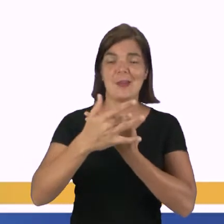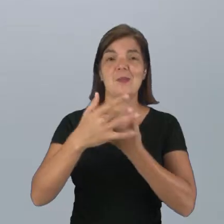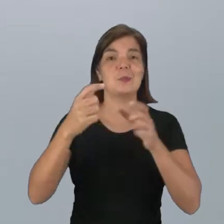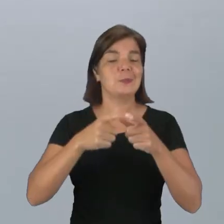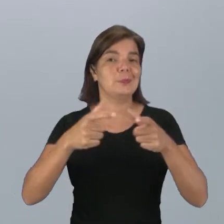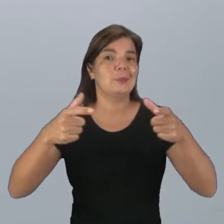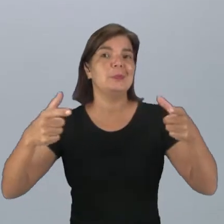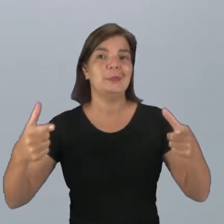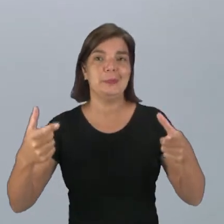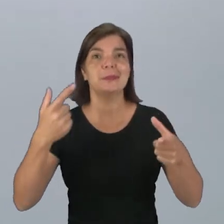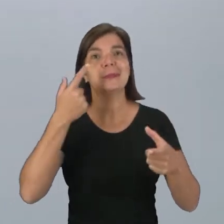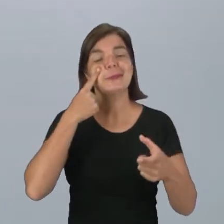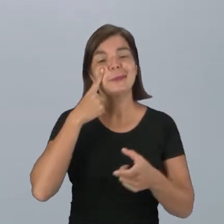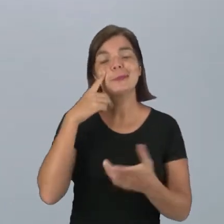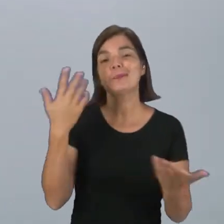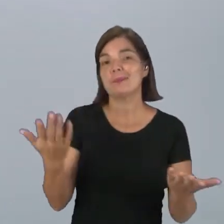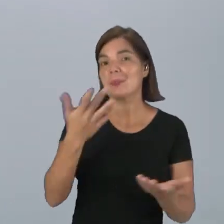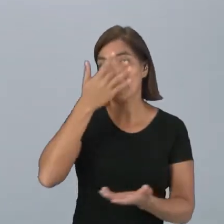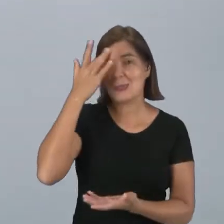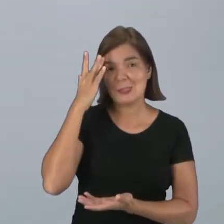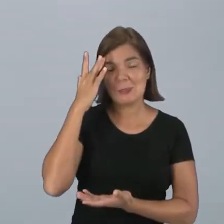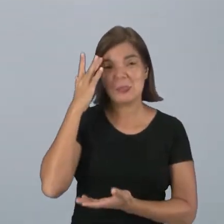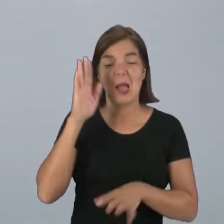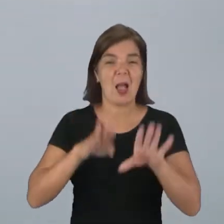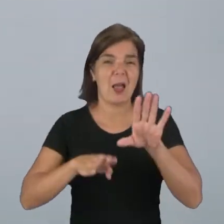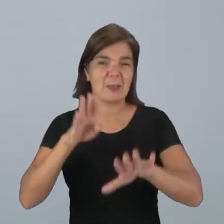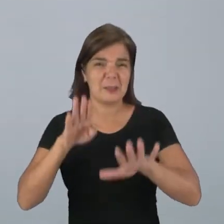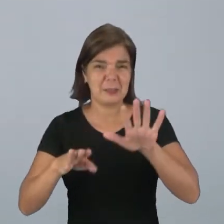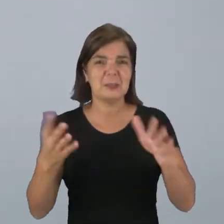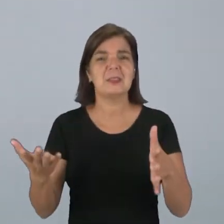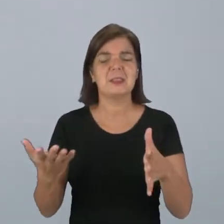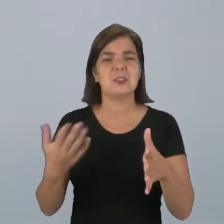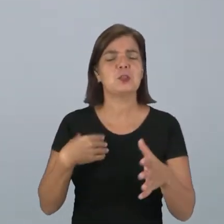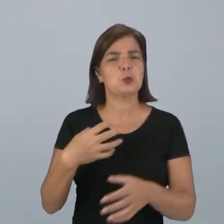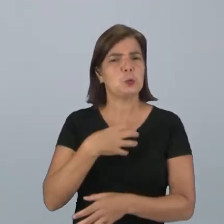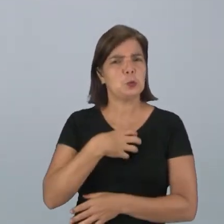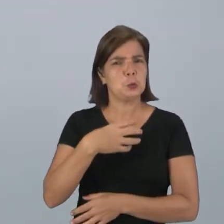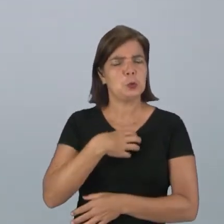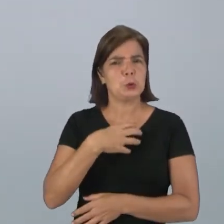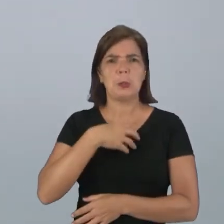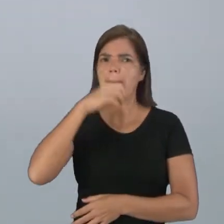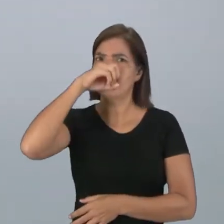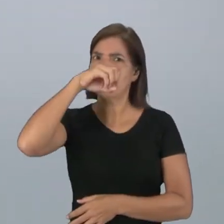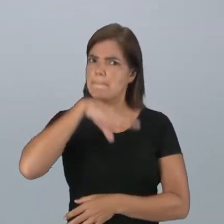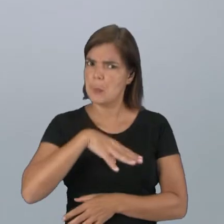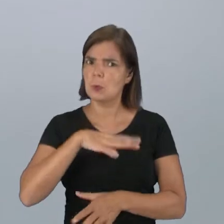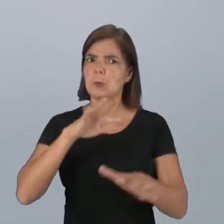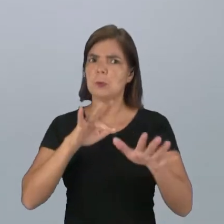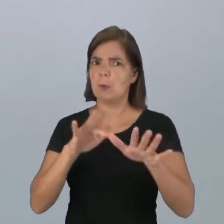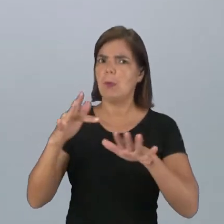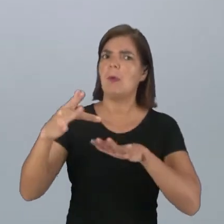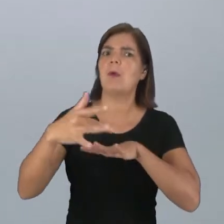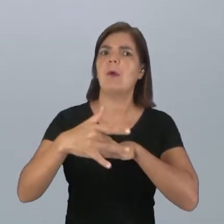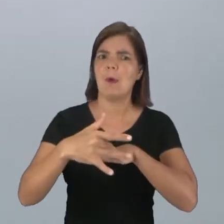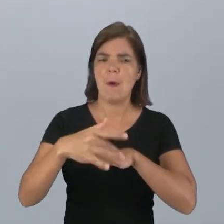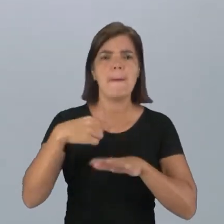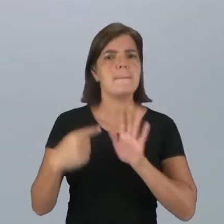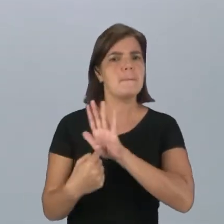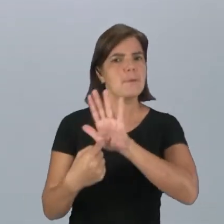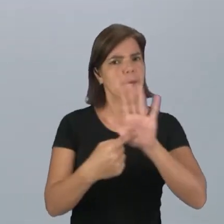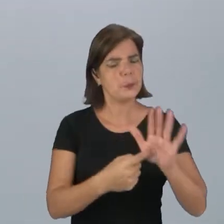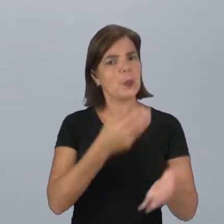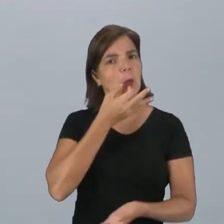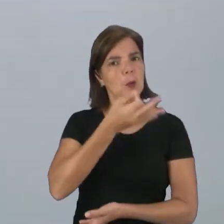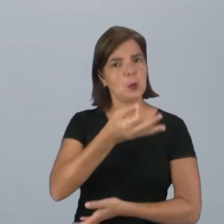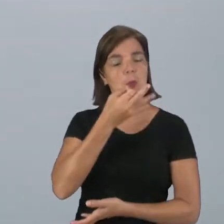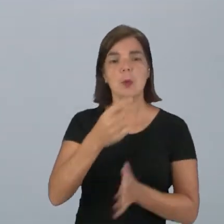ampliaram. Então, infelizmente, muitas pessoas têm agido de forma agressiva nas redes sociais para expor a sua opinião